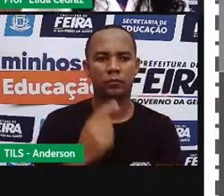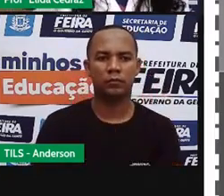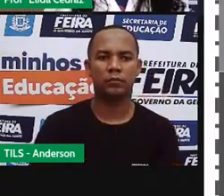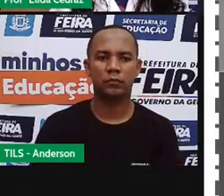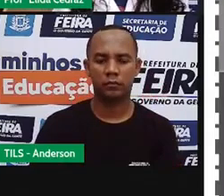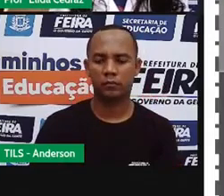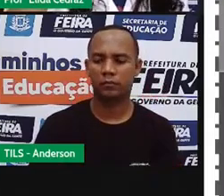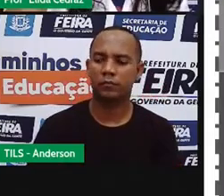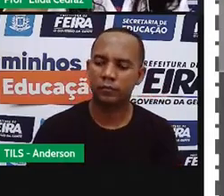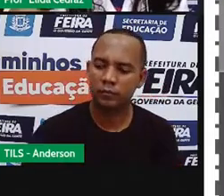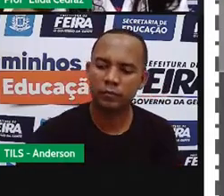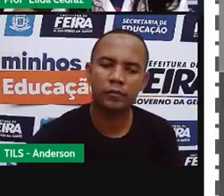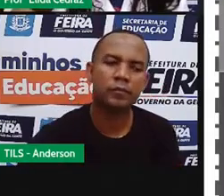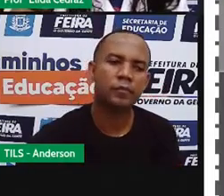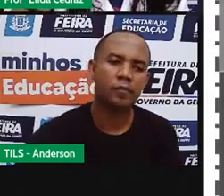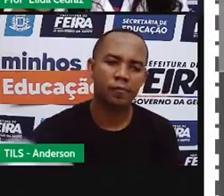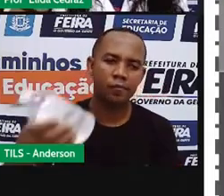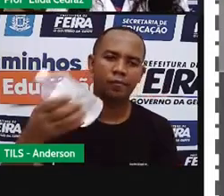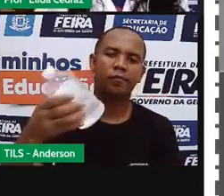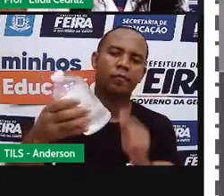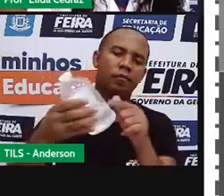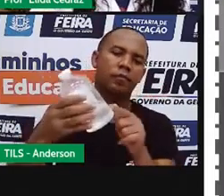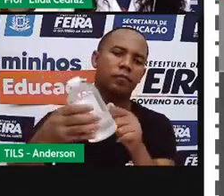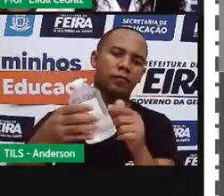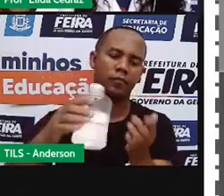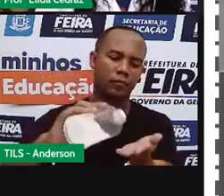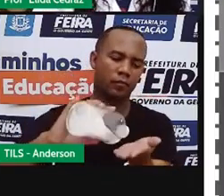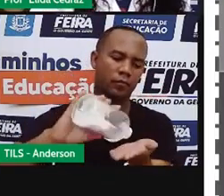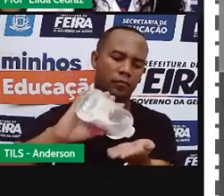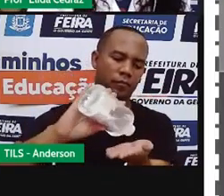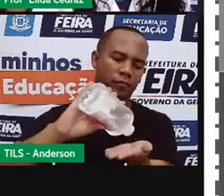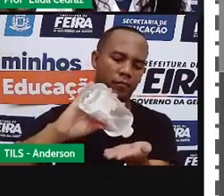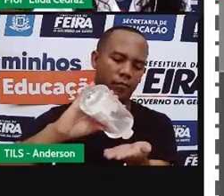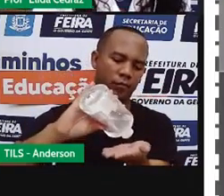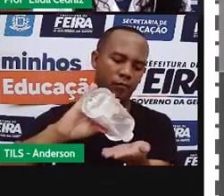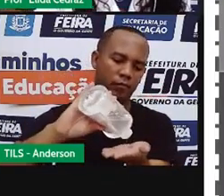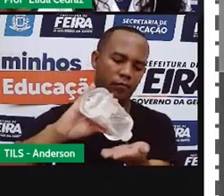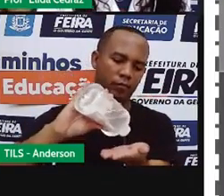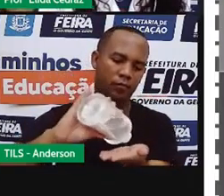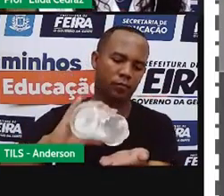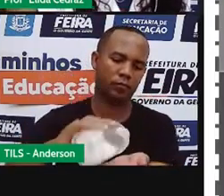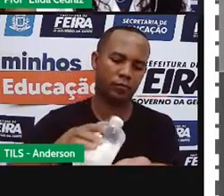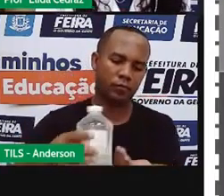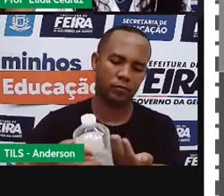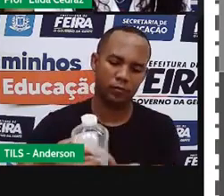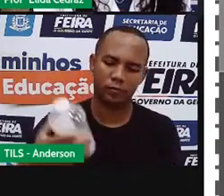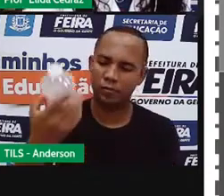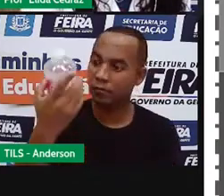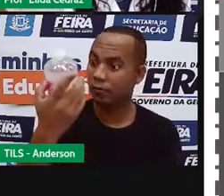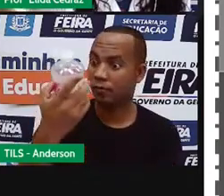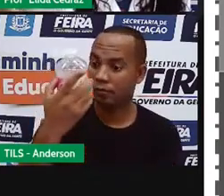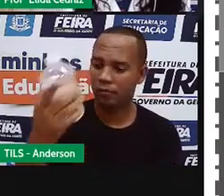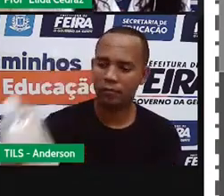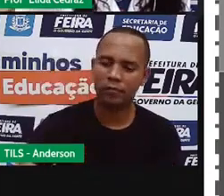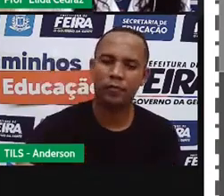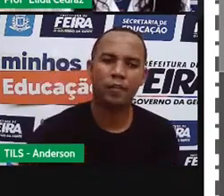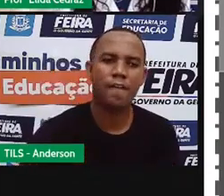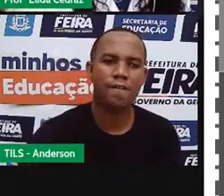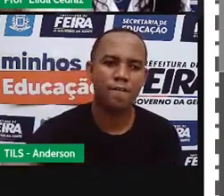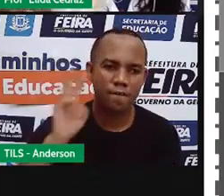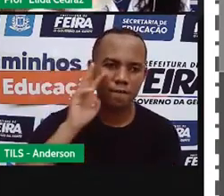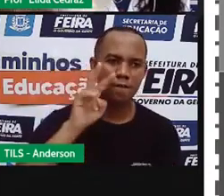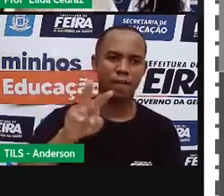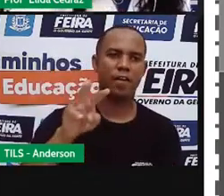frasco do álcool. Está vendo? Ele é transparente. Você pode ver